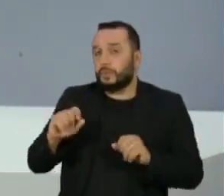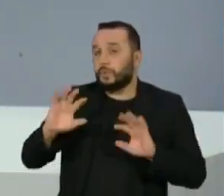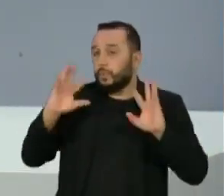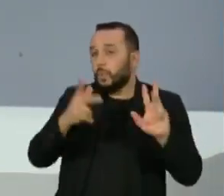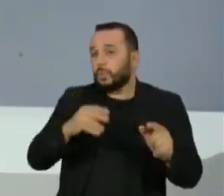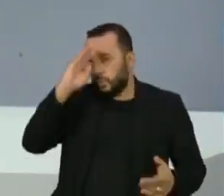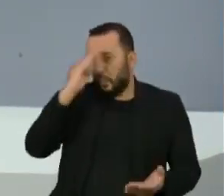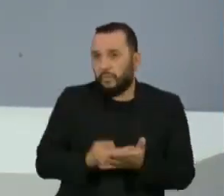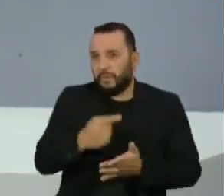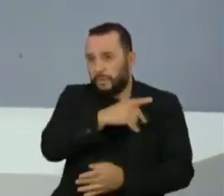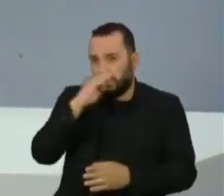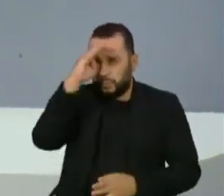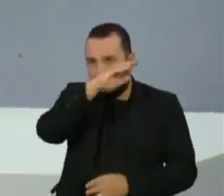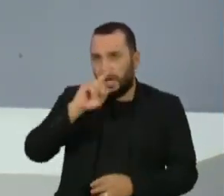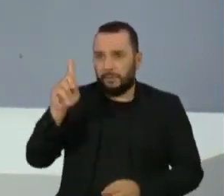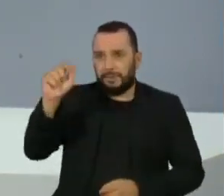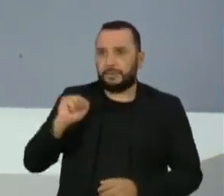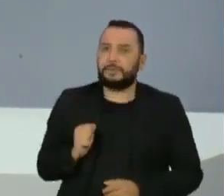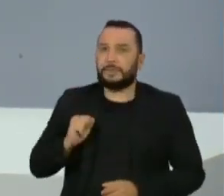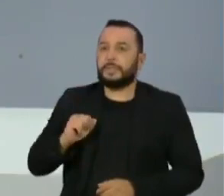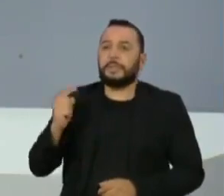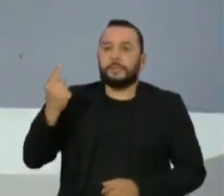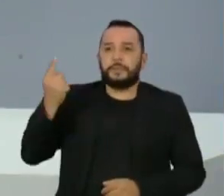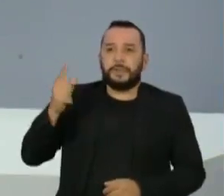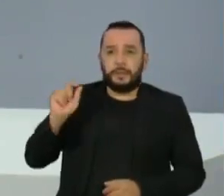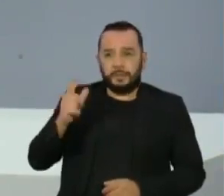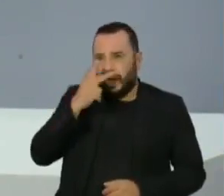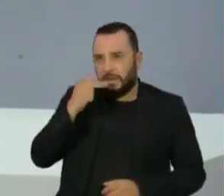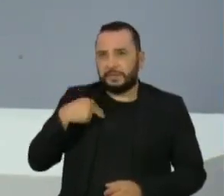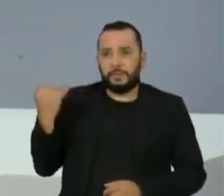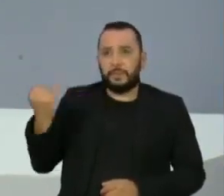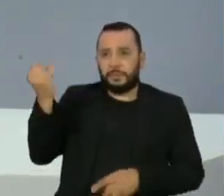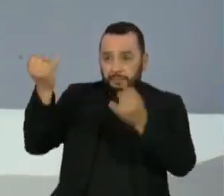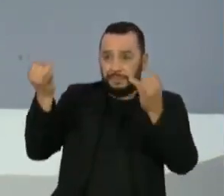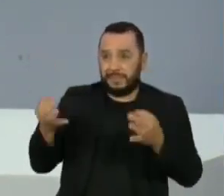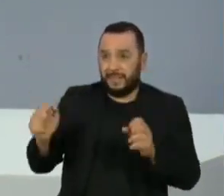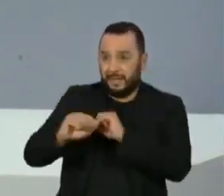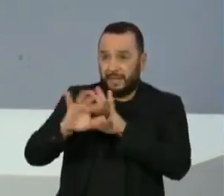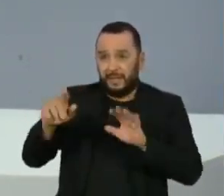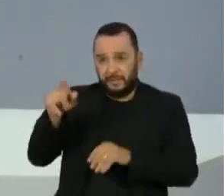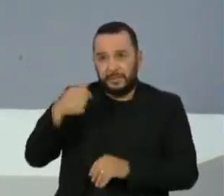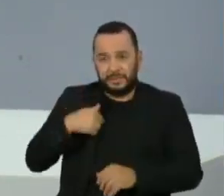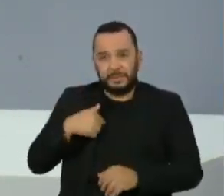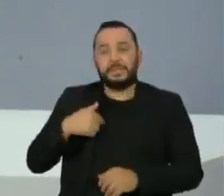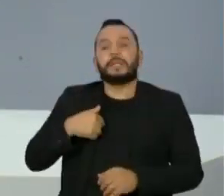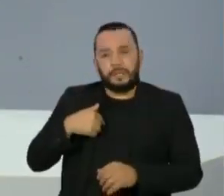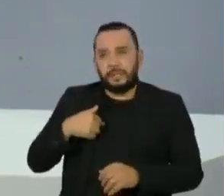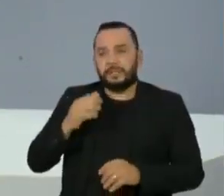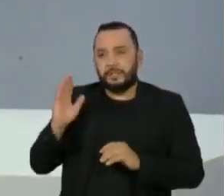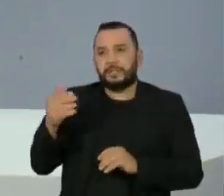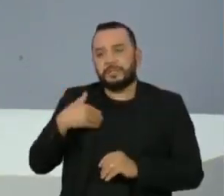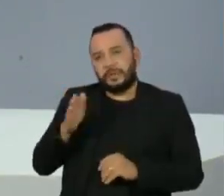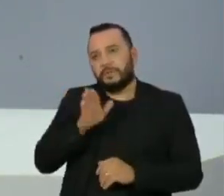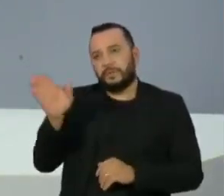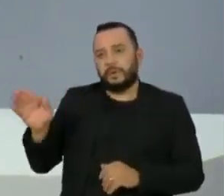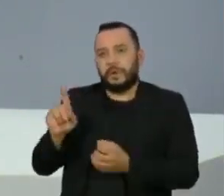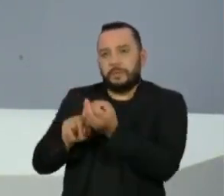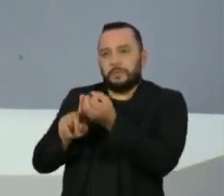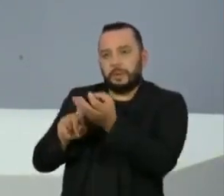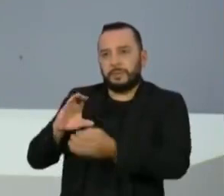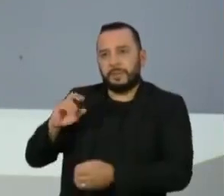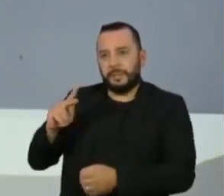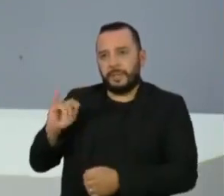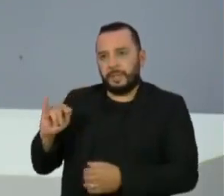todas confiam no presidente. Primeira coisa, acho que é importante a gente deixar claro que, desde o dia que você foi para a CPI até agora, muita coisa